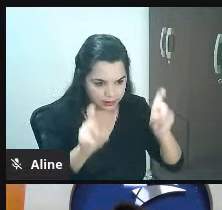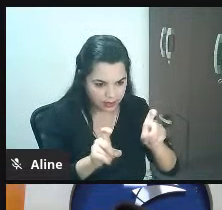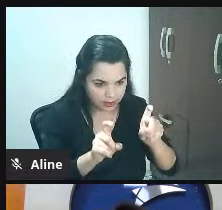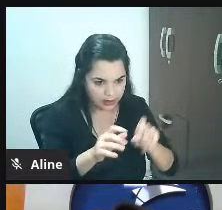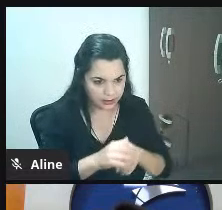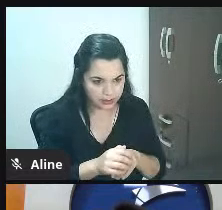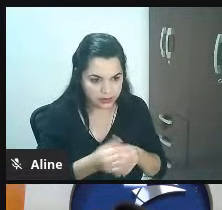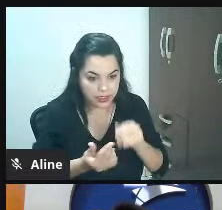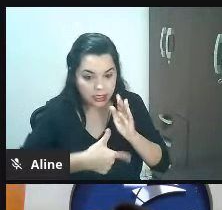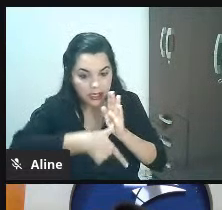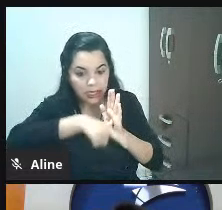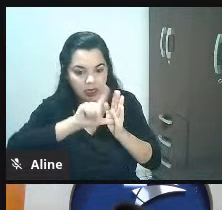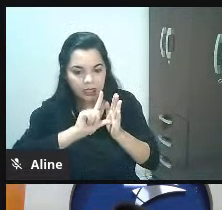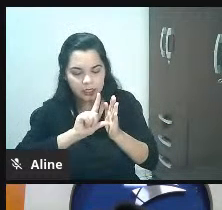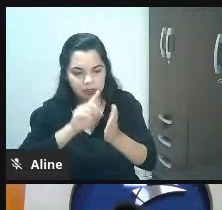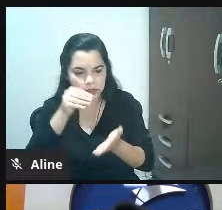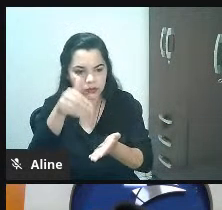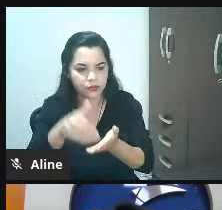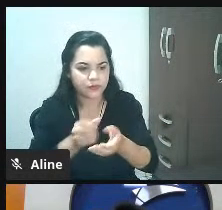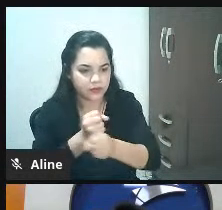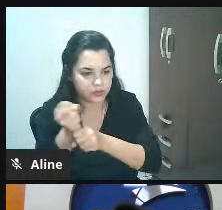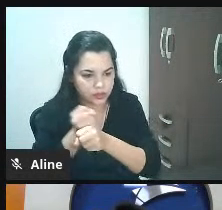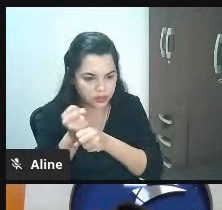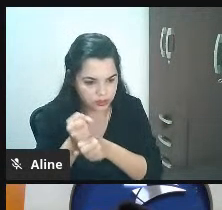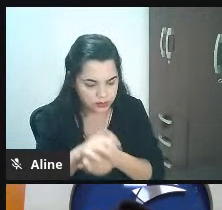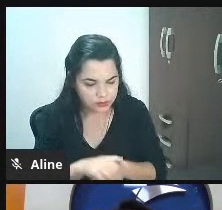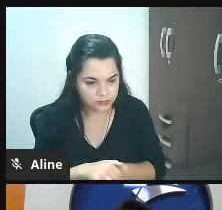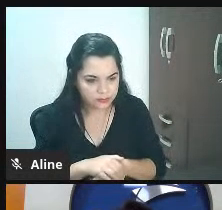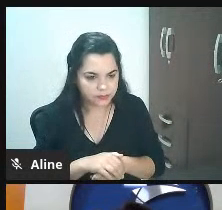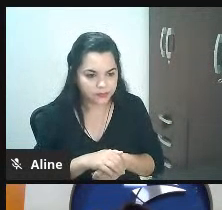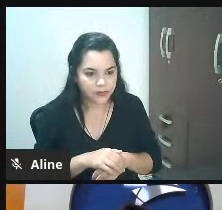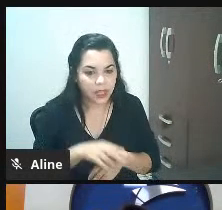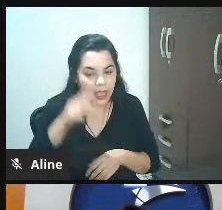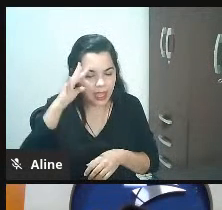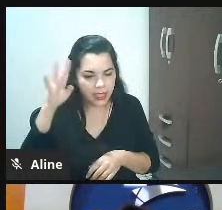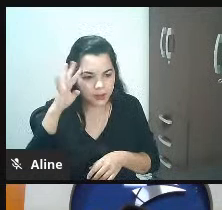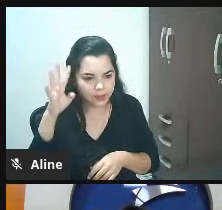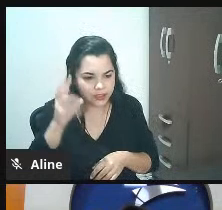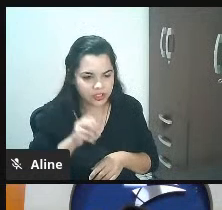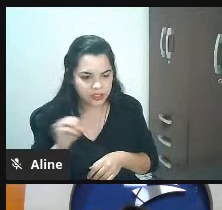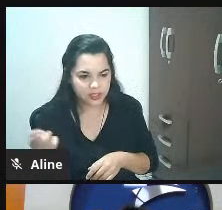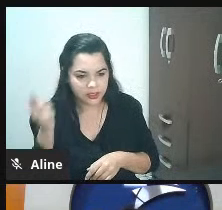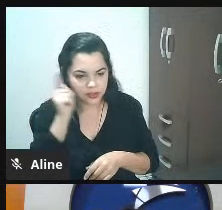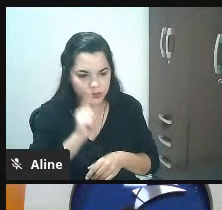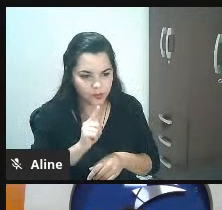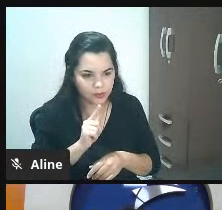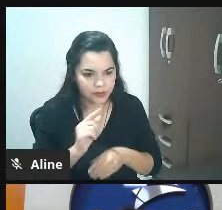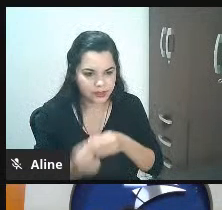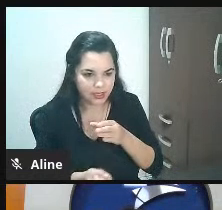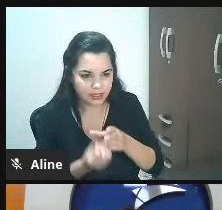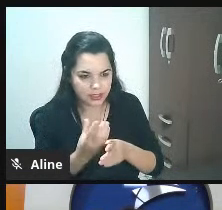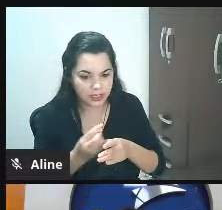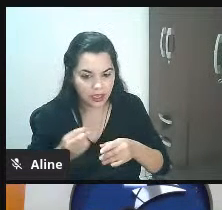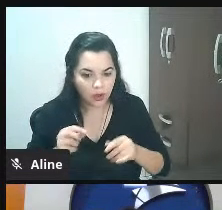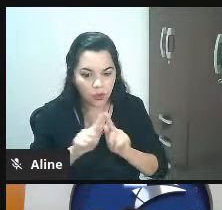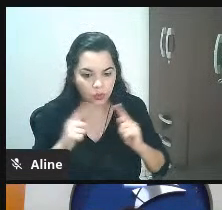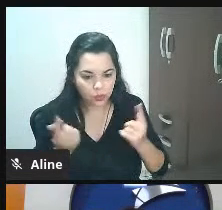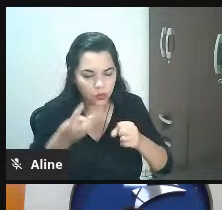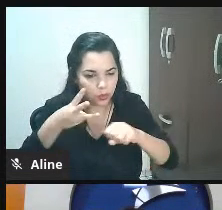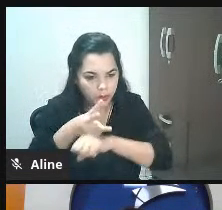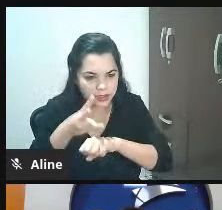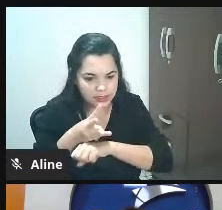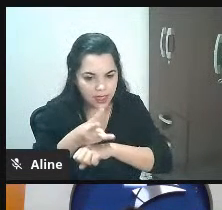de fim de ano quer dizer imagina só se a gente consegue criar um canal por exemplo um whatsapp para as pessoas